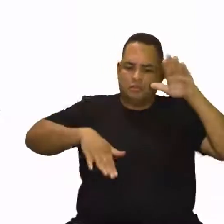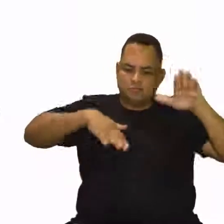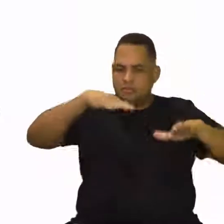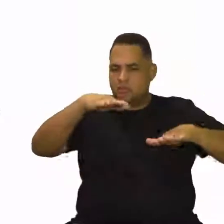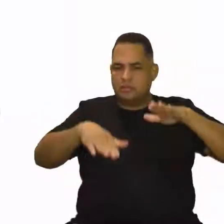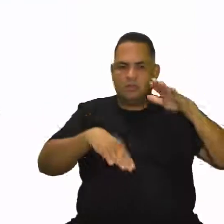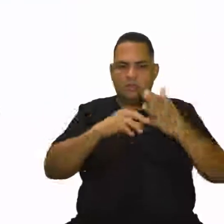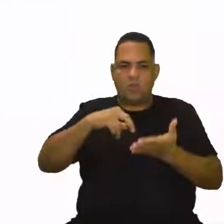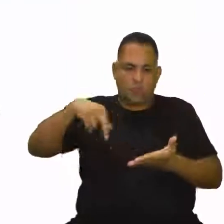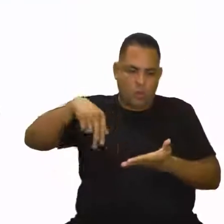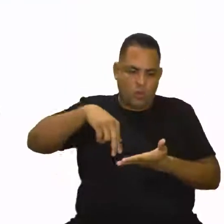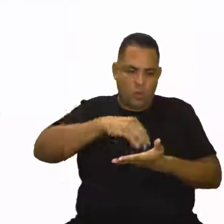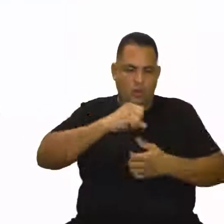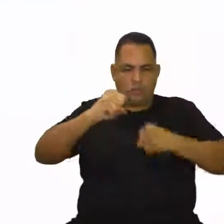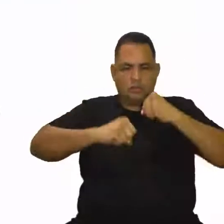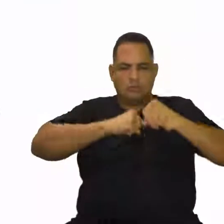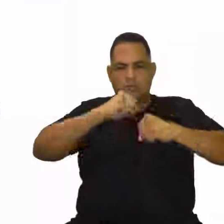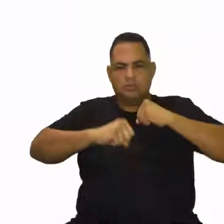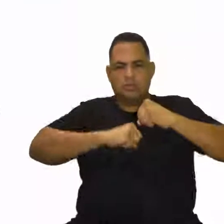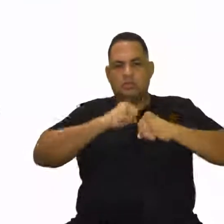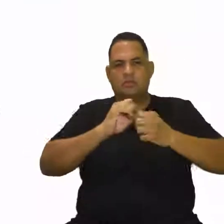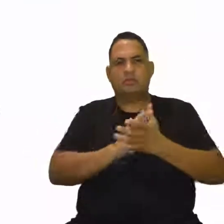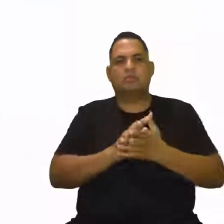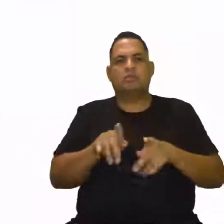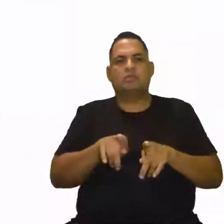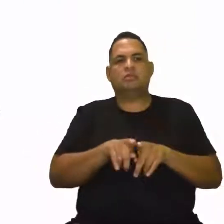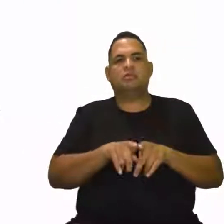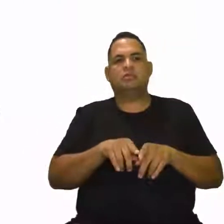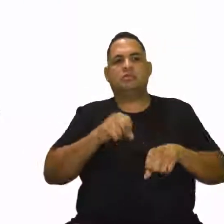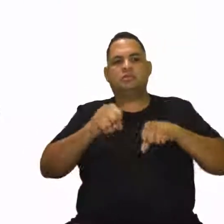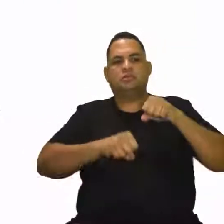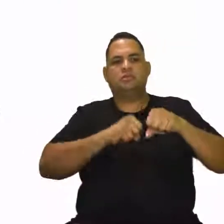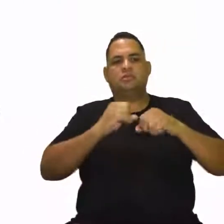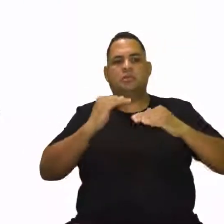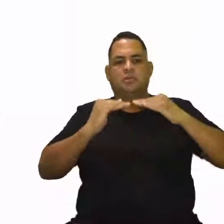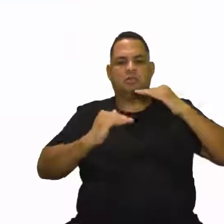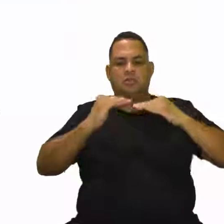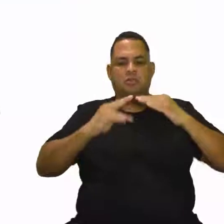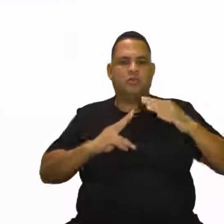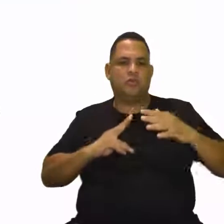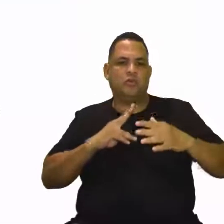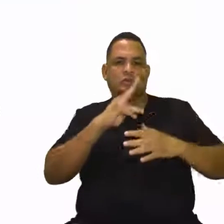a bicicleta, né? Trabalha aí o equilíbrio e o fortalecimento, né?